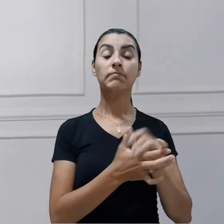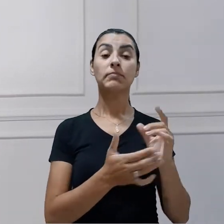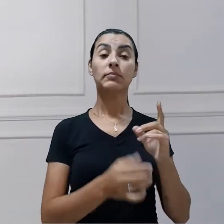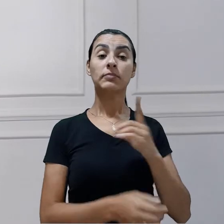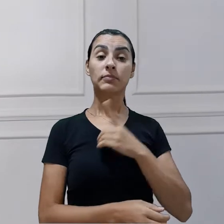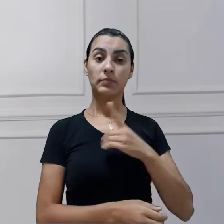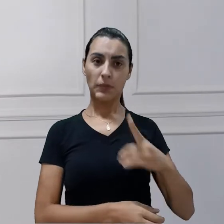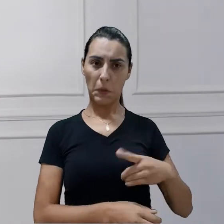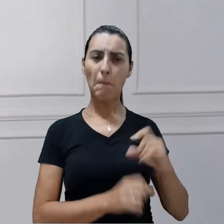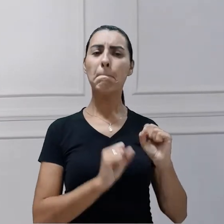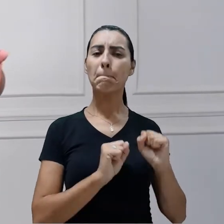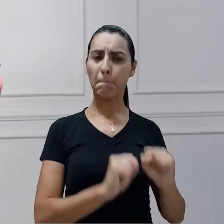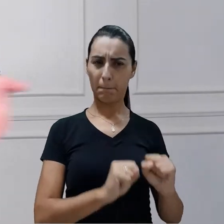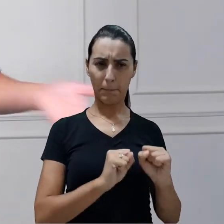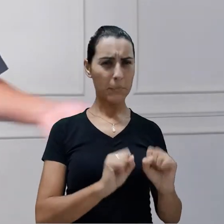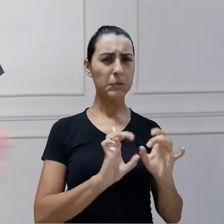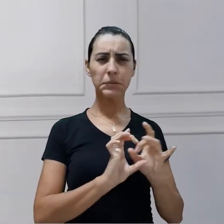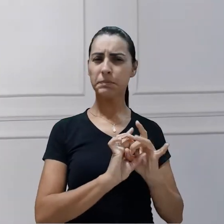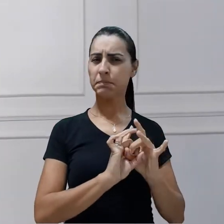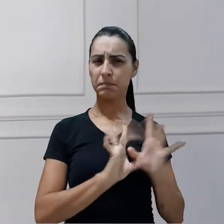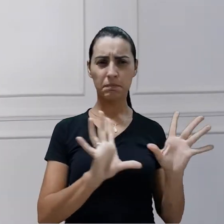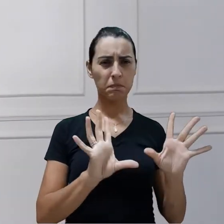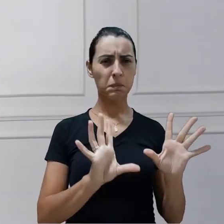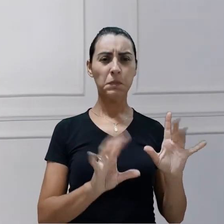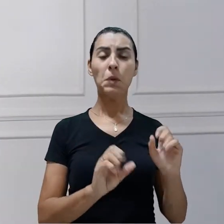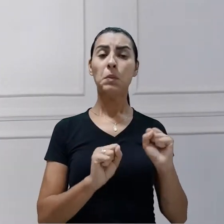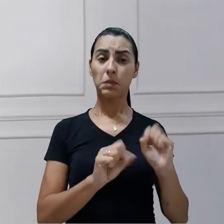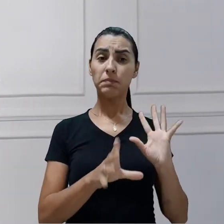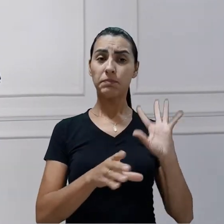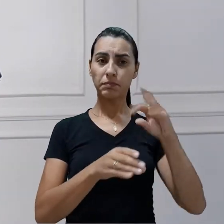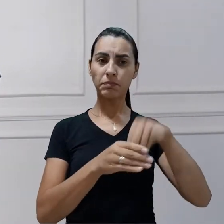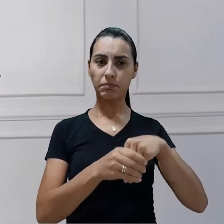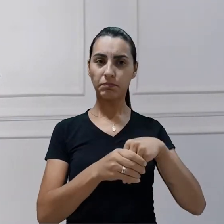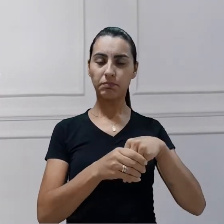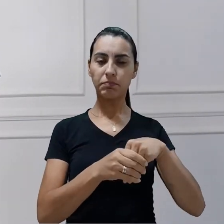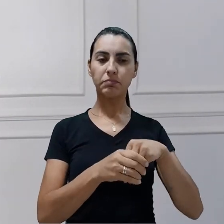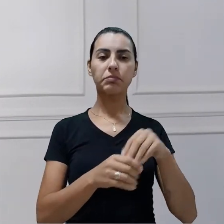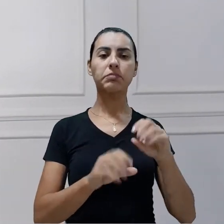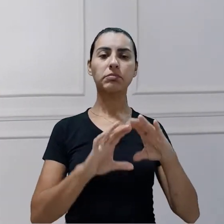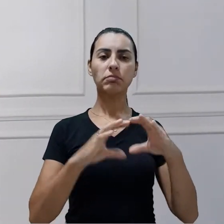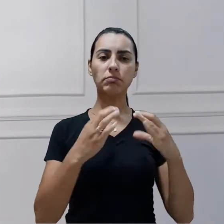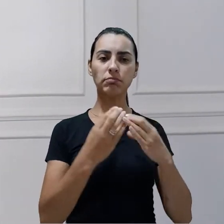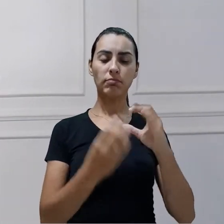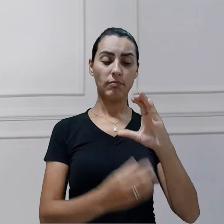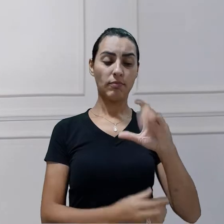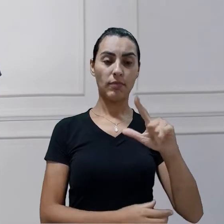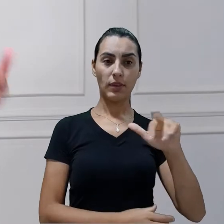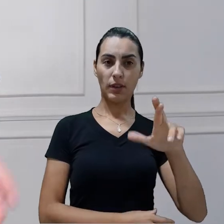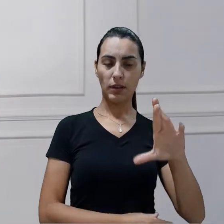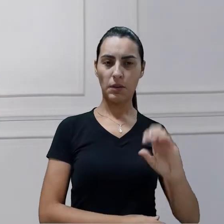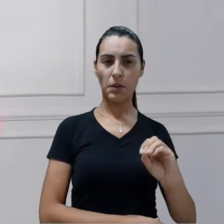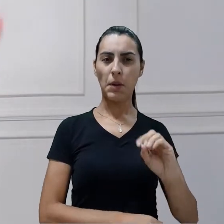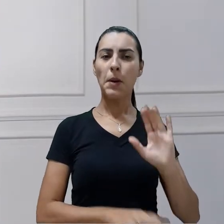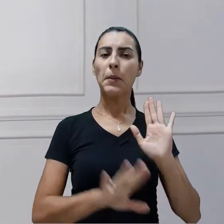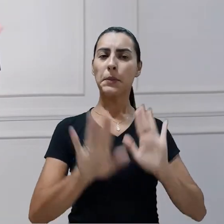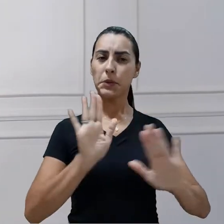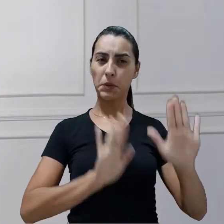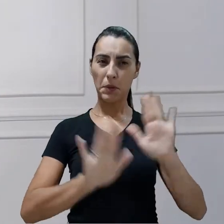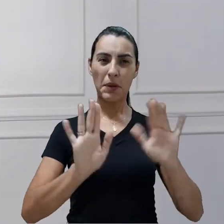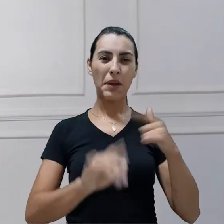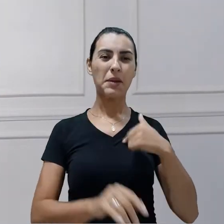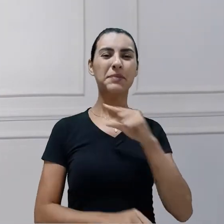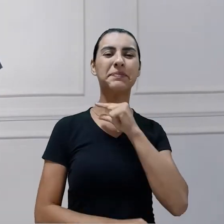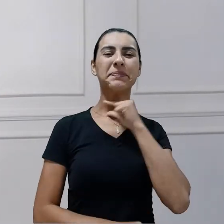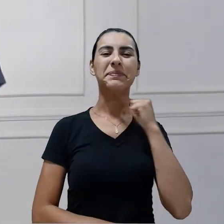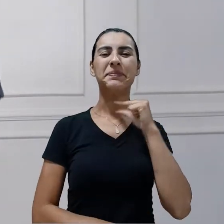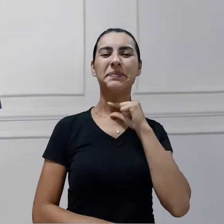pode usar? Pode, sim, ele é o homem do clero. Porém, temos que tomar cuidado. Eu não vou sair de clérgima